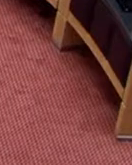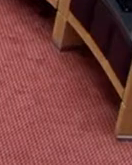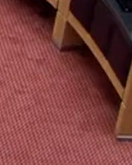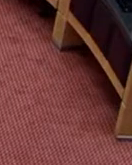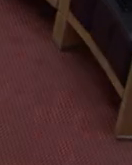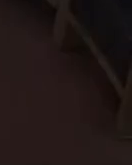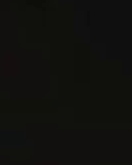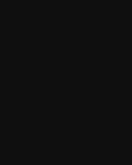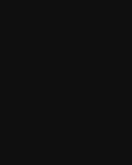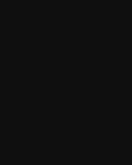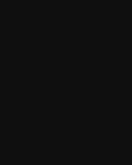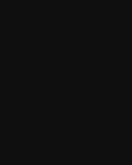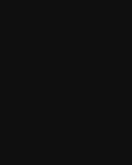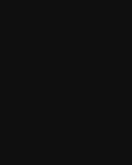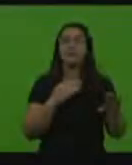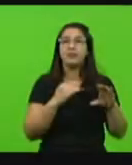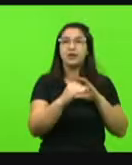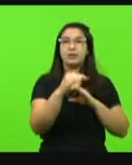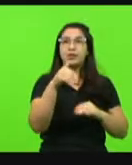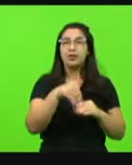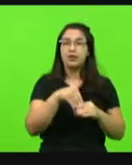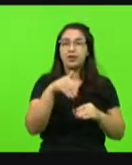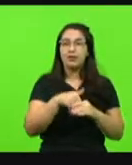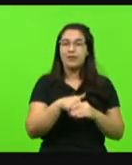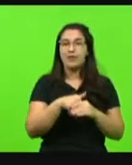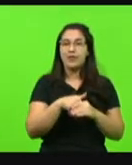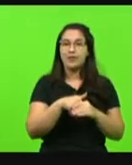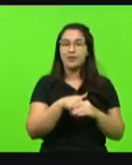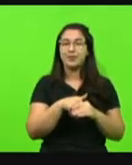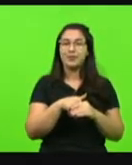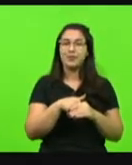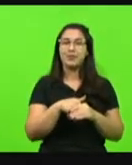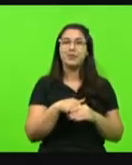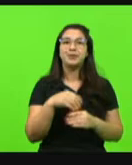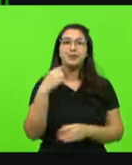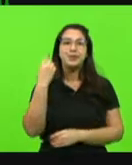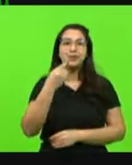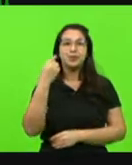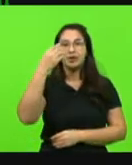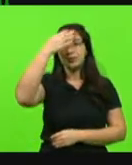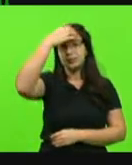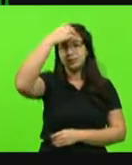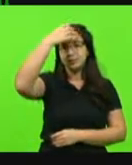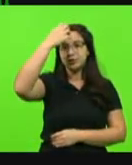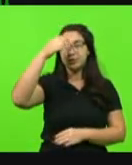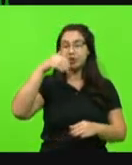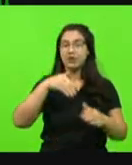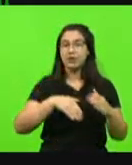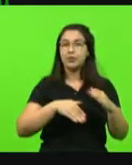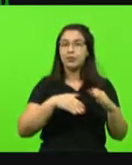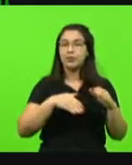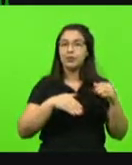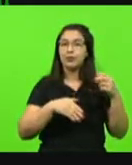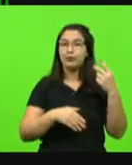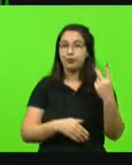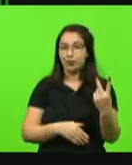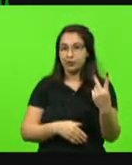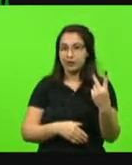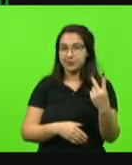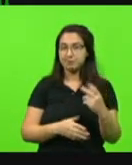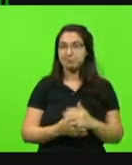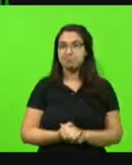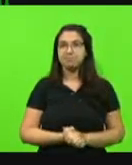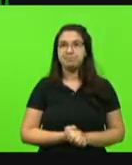Para encaminhamento de voto, senhor presidente. Encaminhamento de voto, deputado Oswaldo Santos. PSDB encaminha 2. PSDB encaminha voto 2.